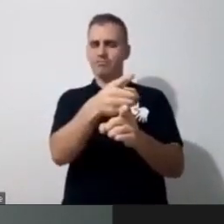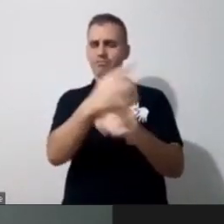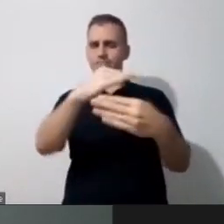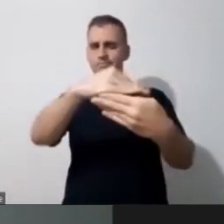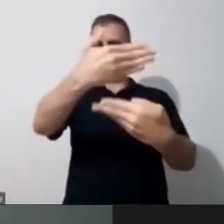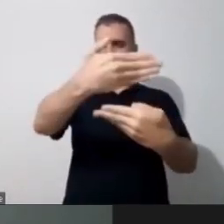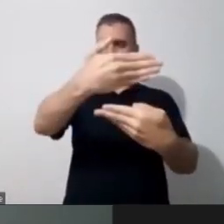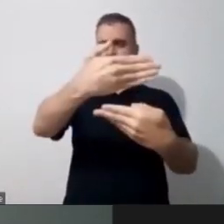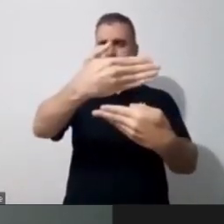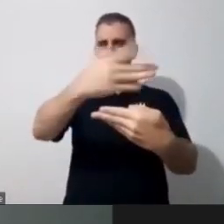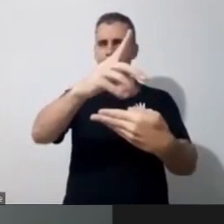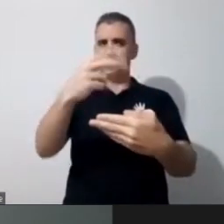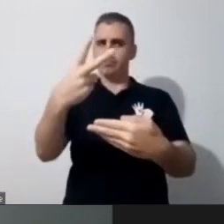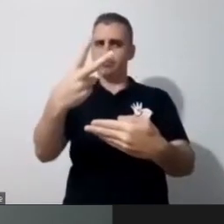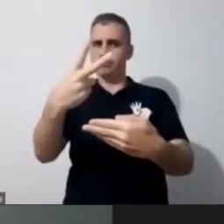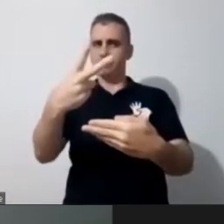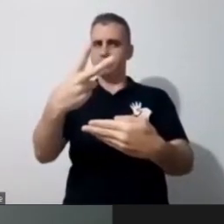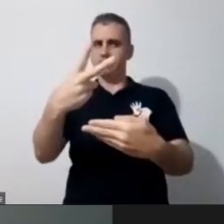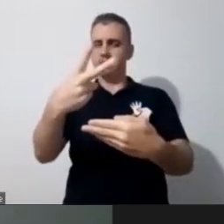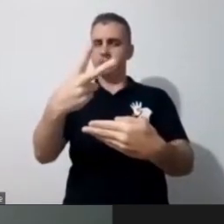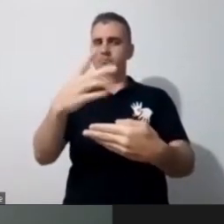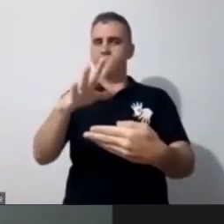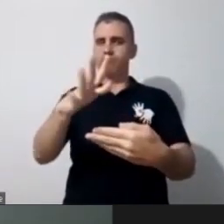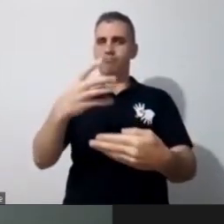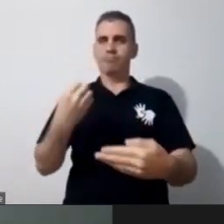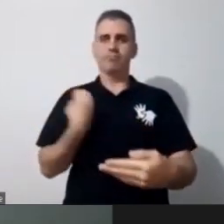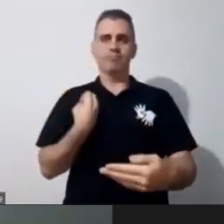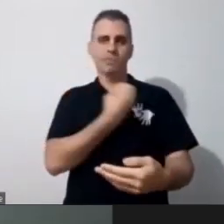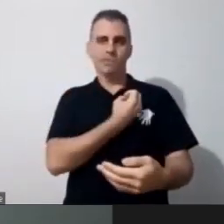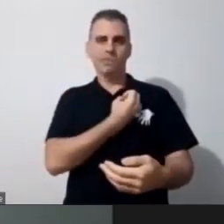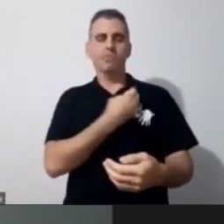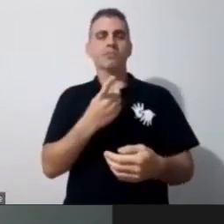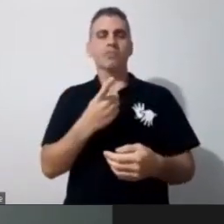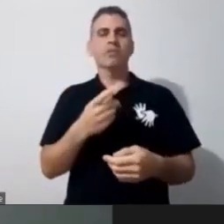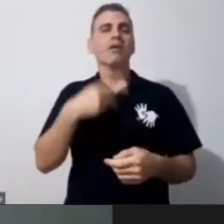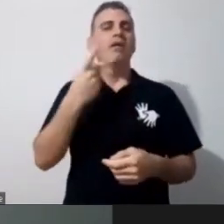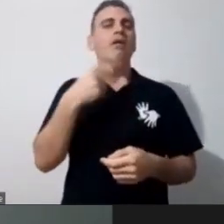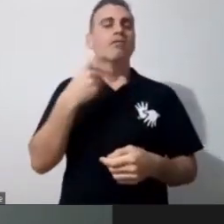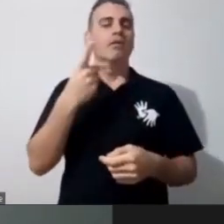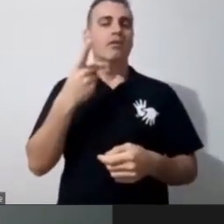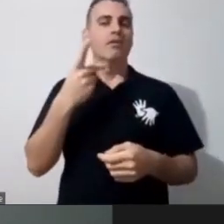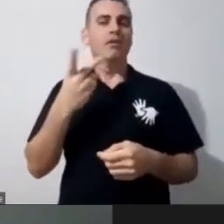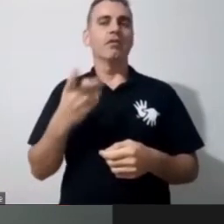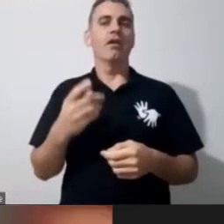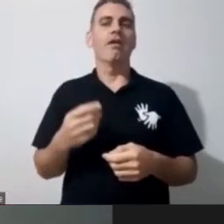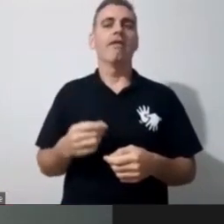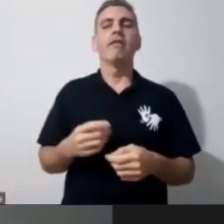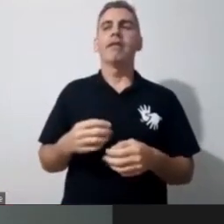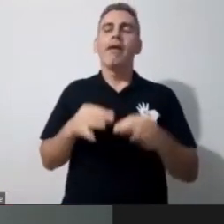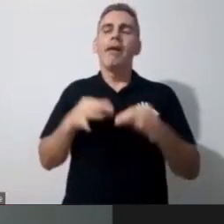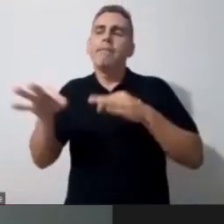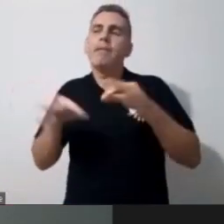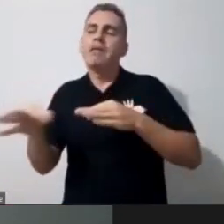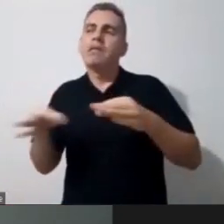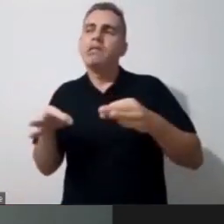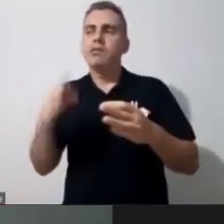É a 2, Dani? Não, aqui. Então, assim, a gente falou muito na questão do planejamento, né? Que eu acho que, acredito